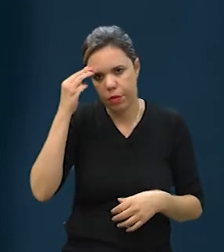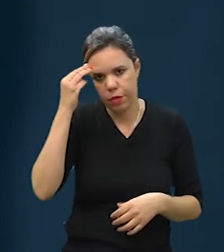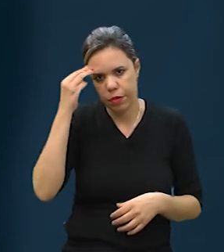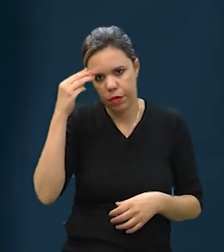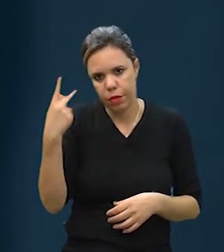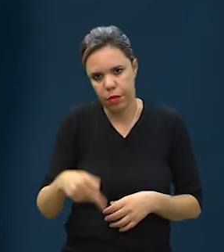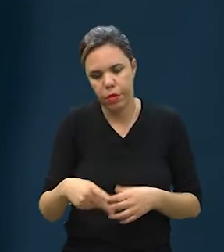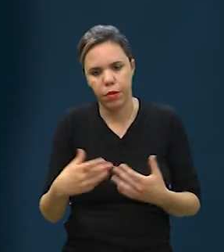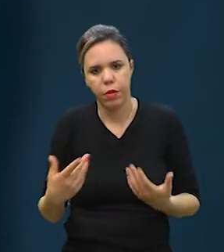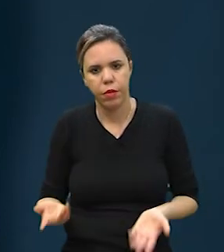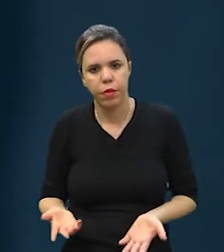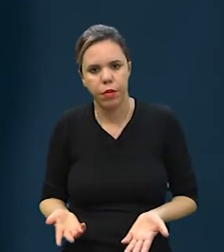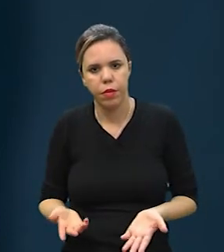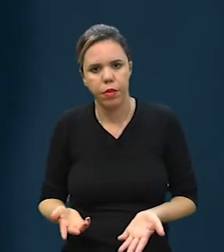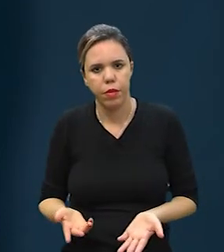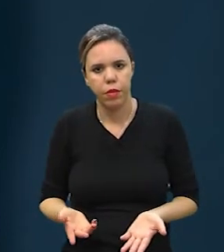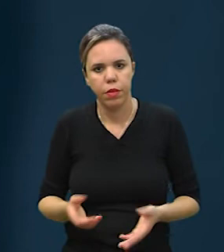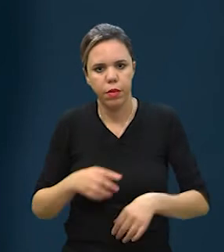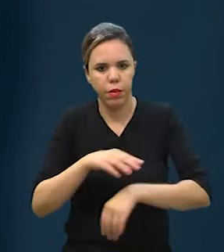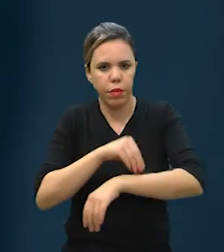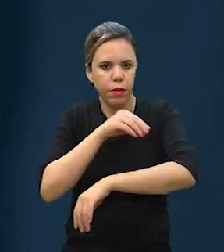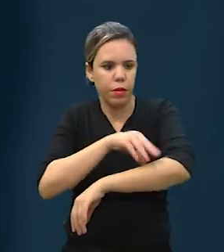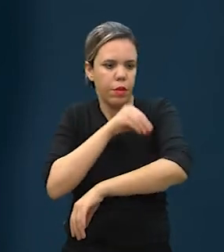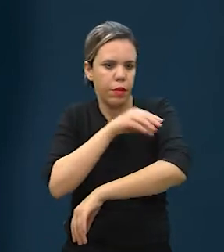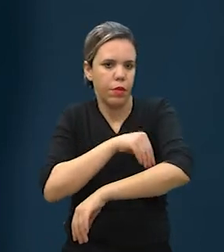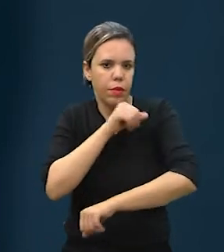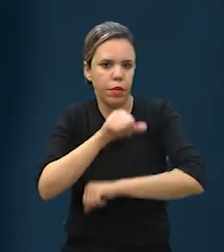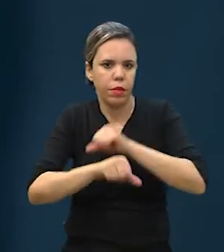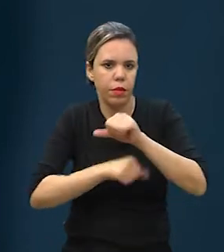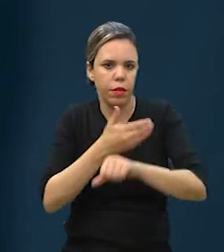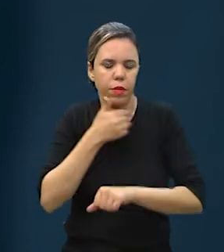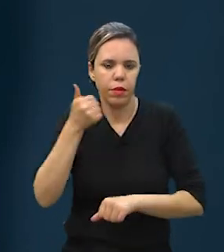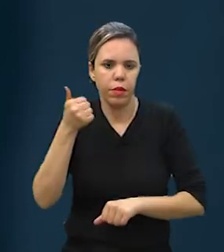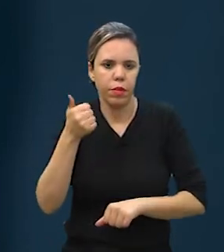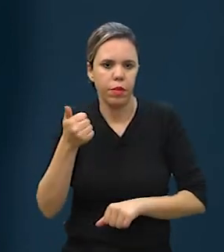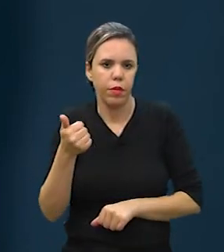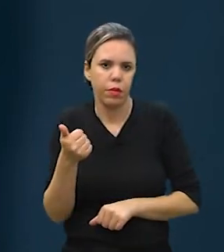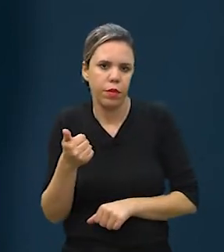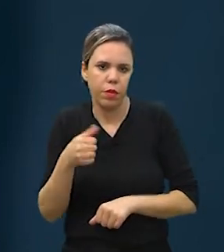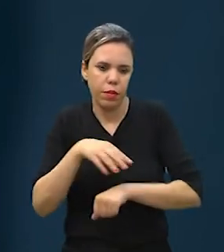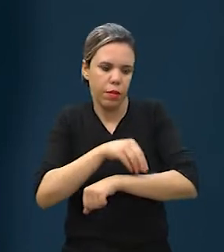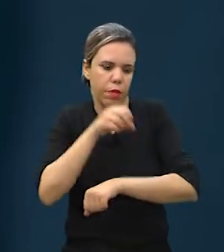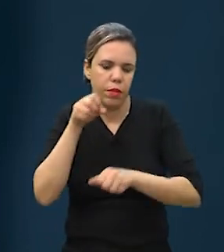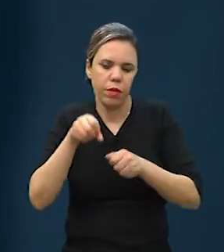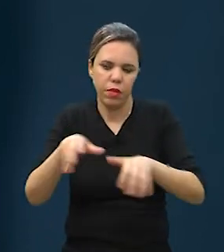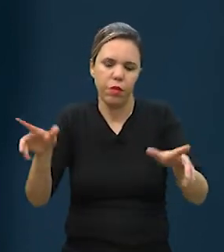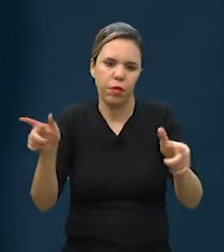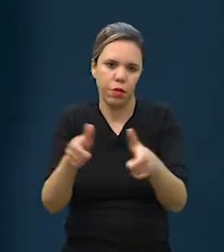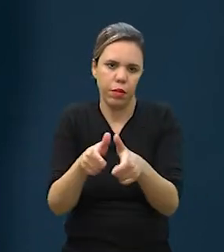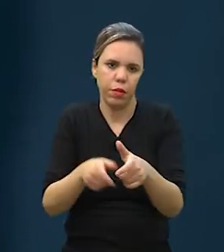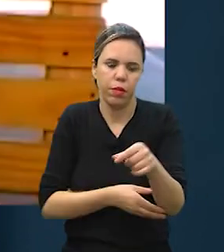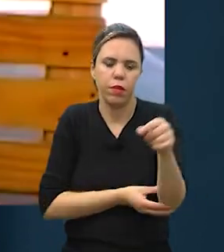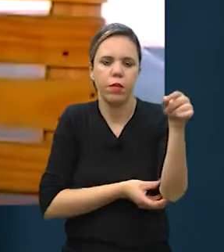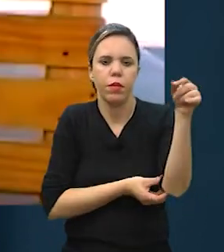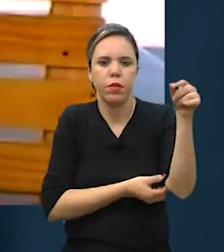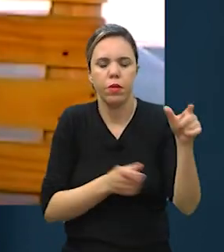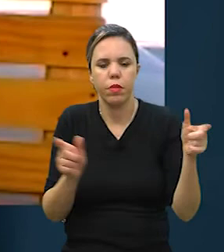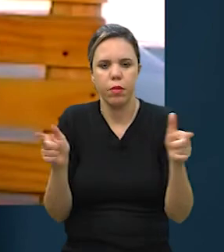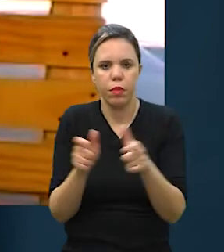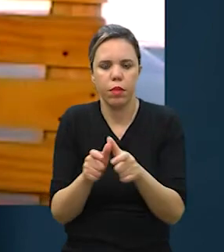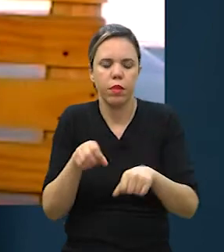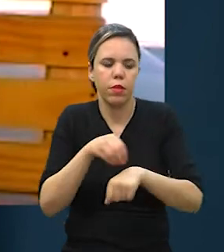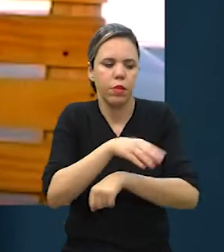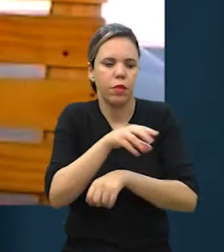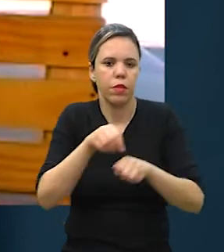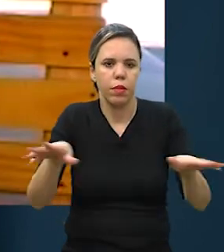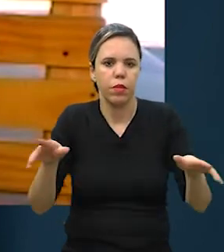fisicamente neles, né? A pelagem muda, o excesso de pelo diminui, a queda